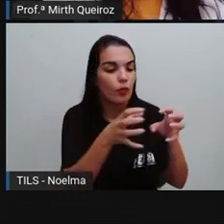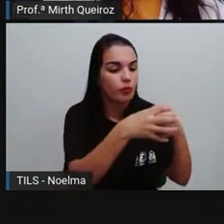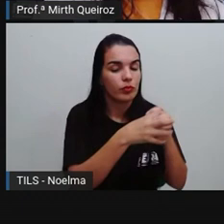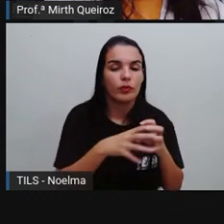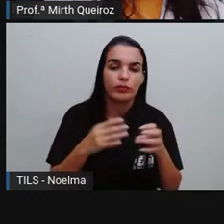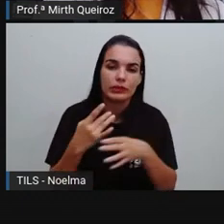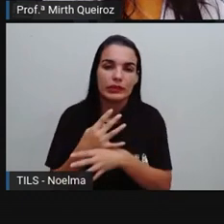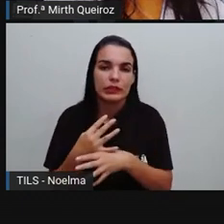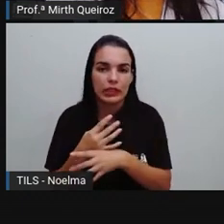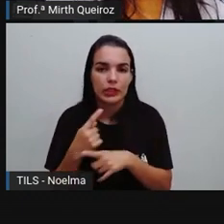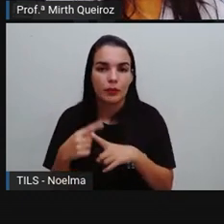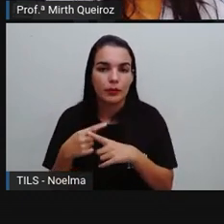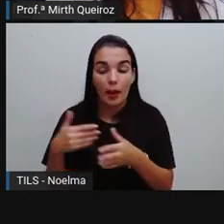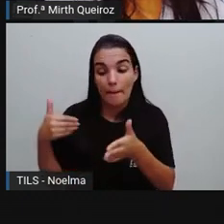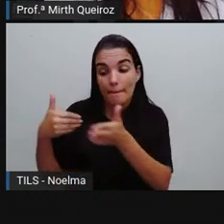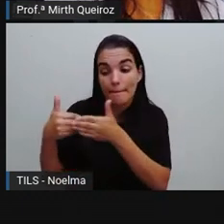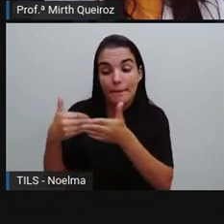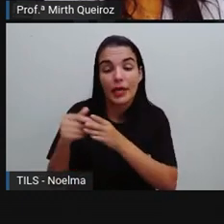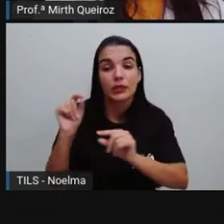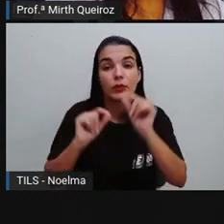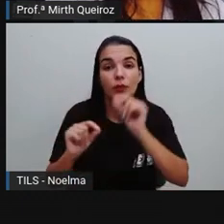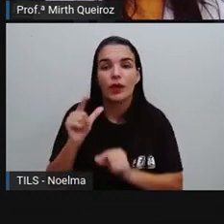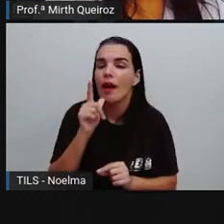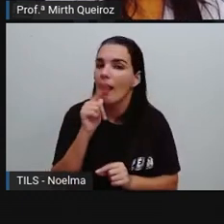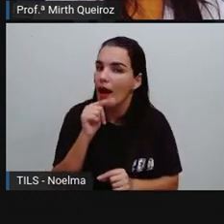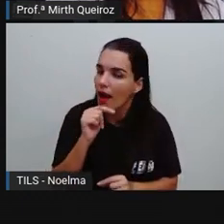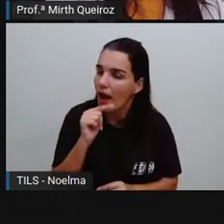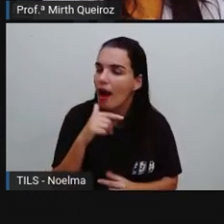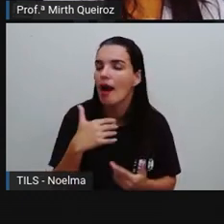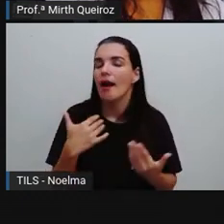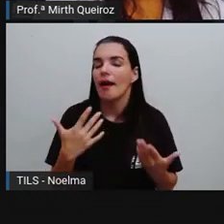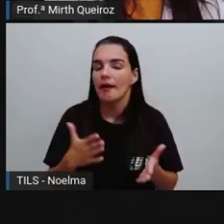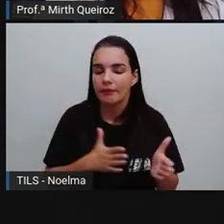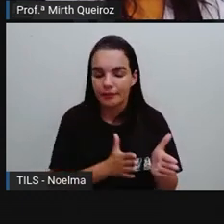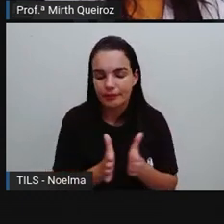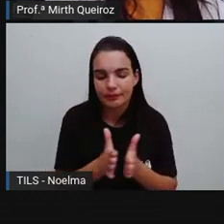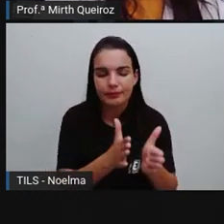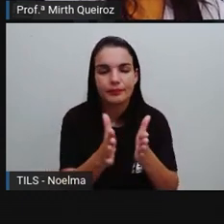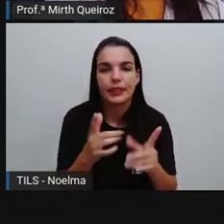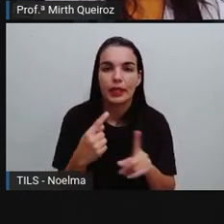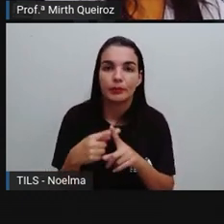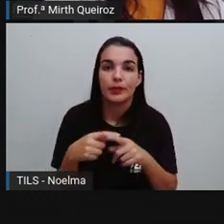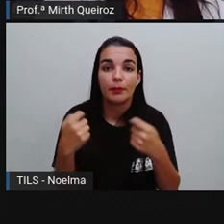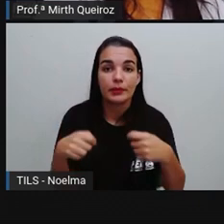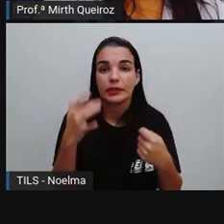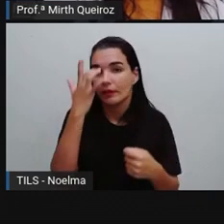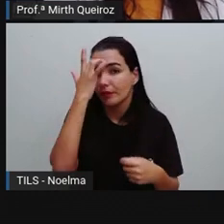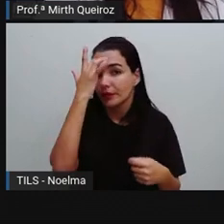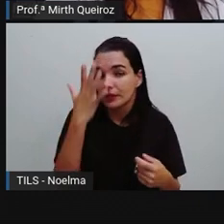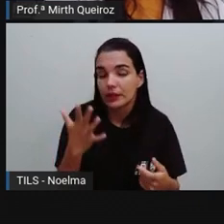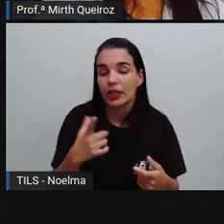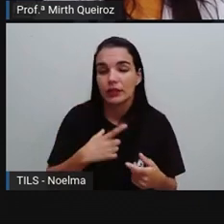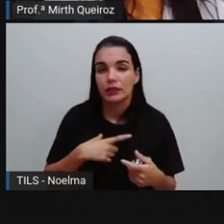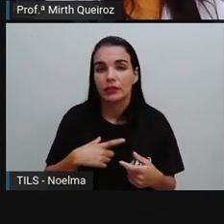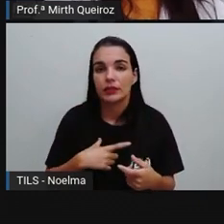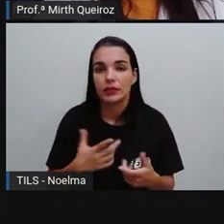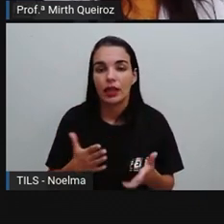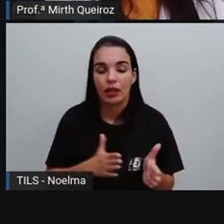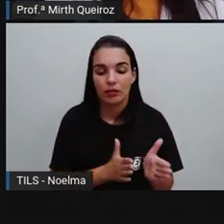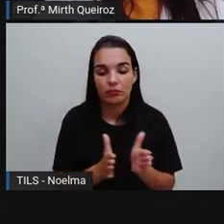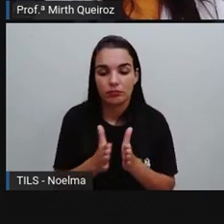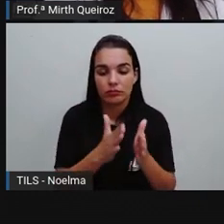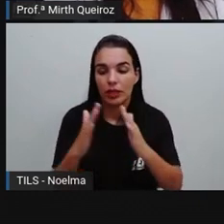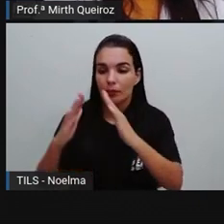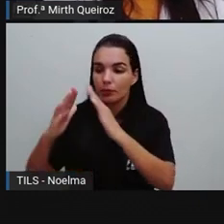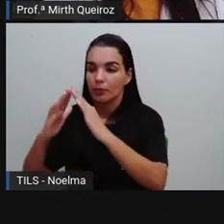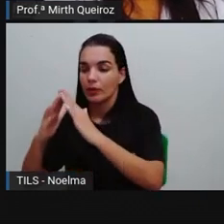formando geralmente nas proximidades de rios, de locais que têm água, justamente para se permitir uma moradia